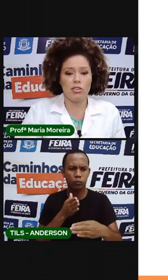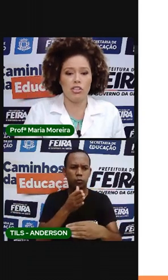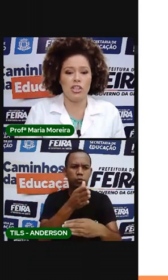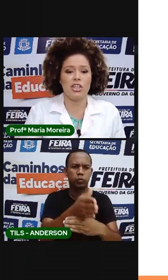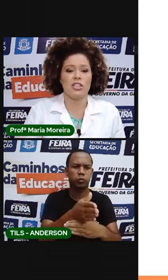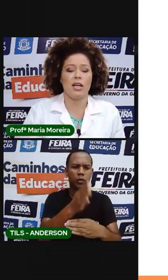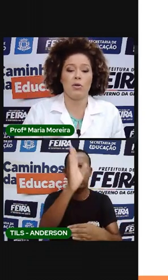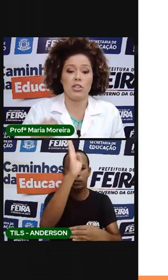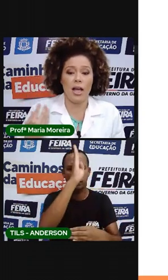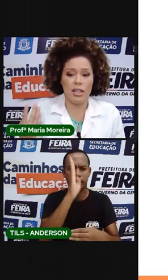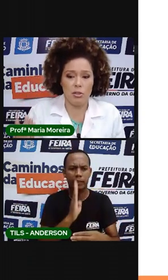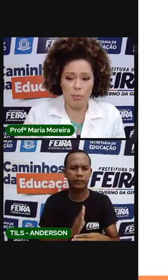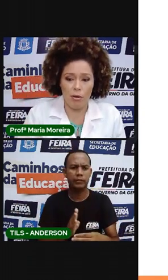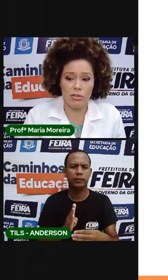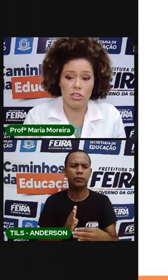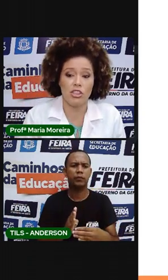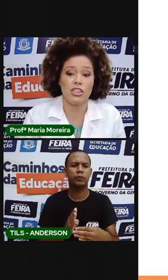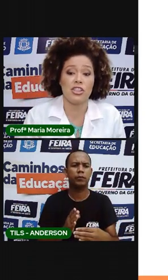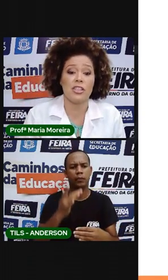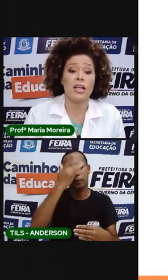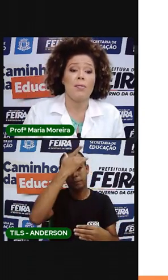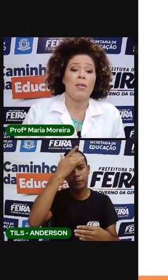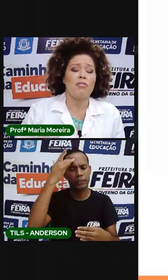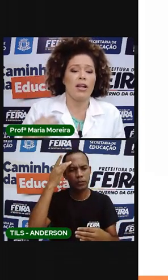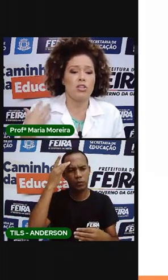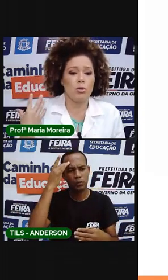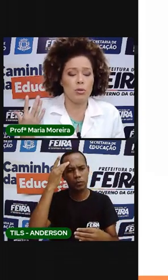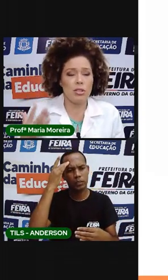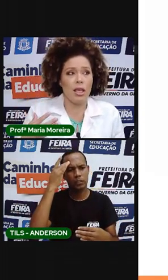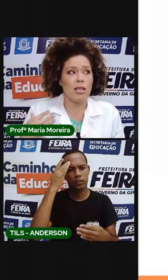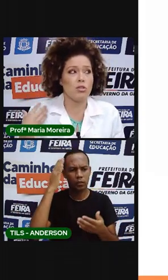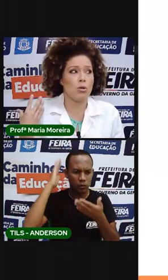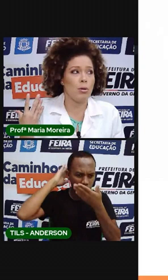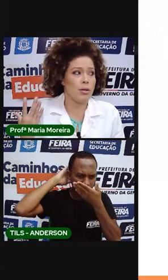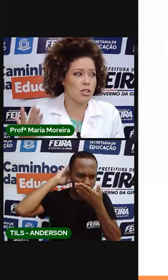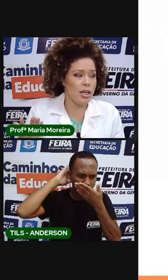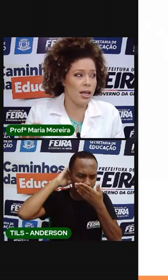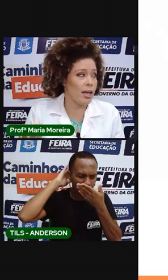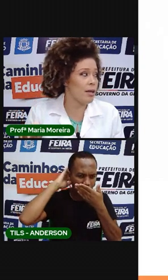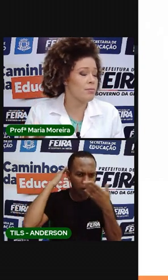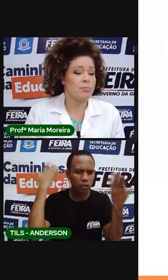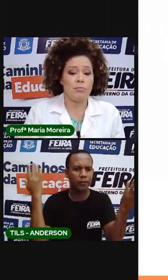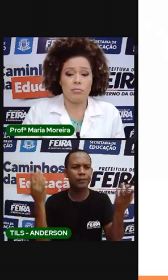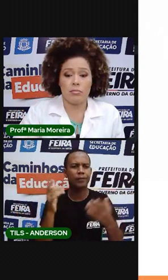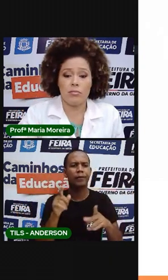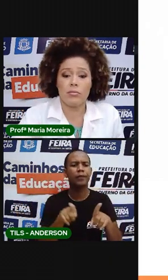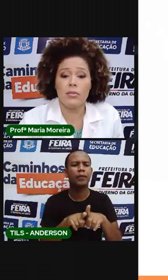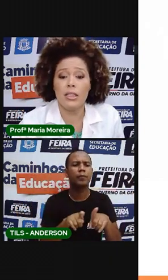povos indígenas, a quantidade de povos indígenas. Fala sobre o sexo, sobre o VGR.